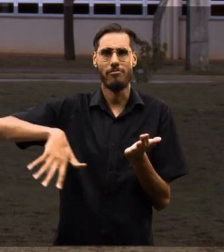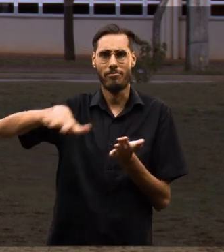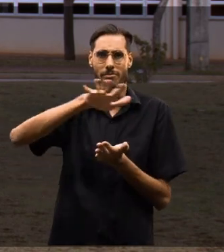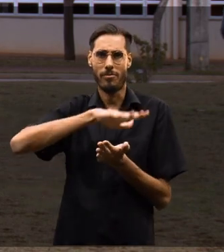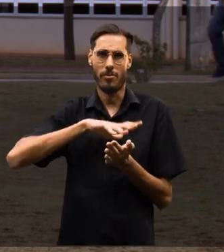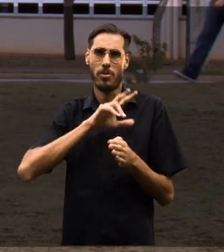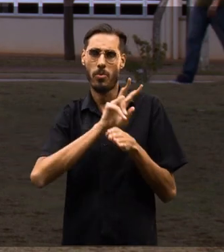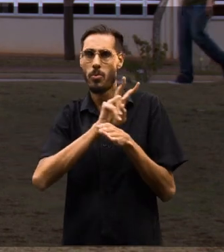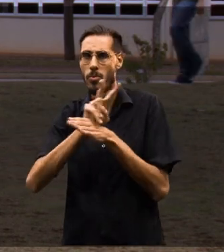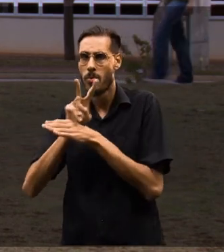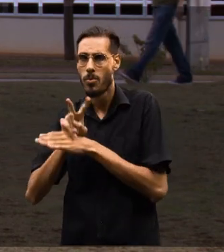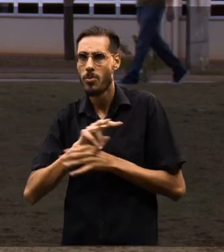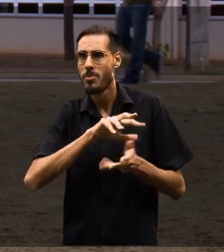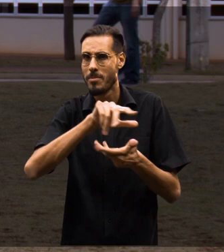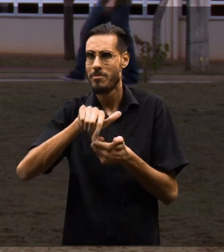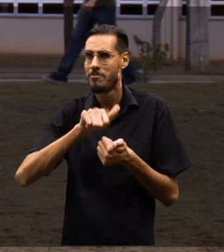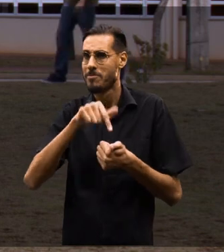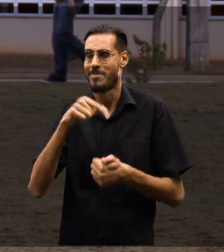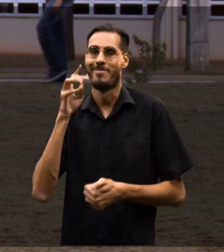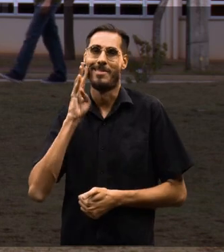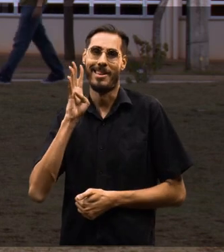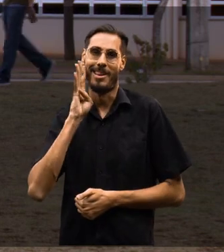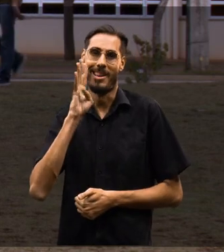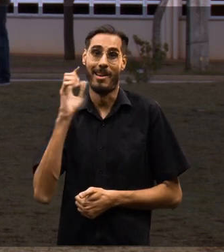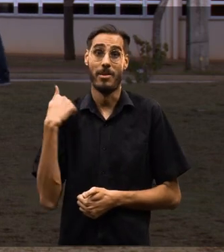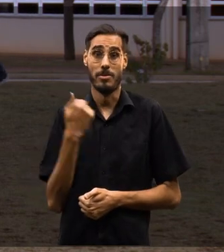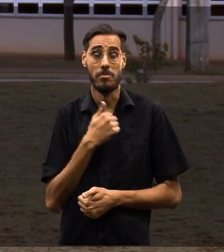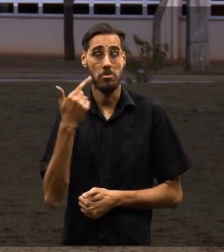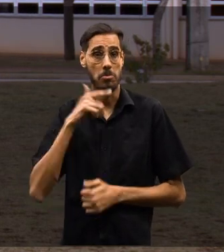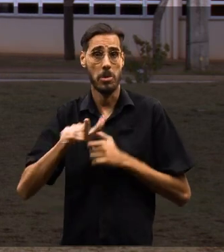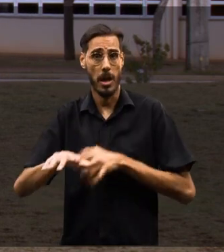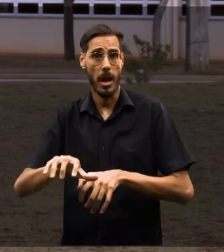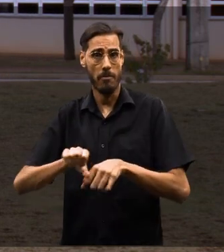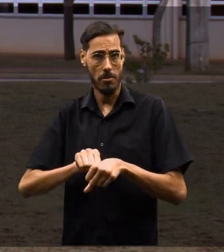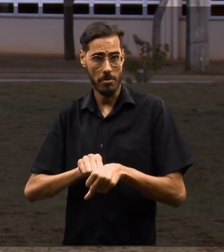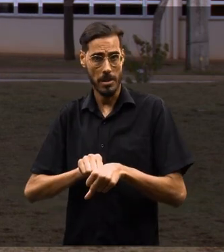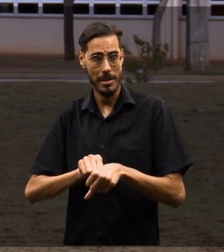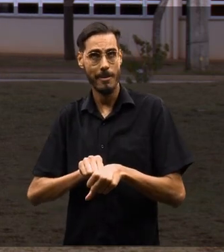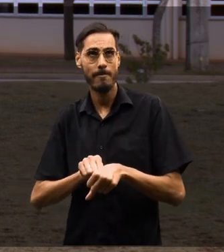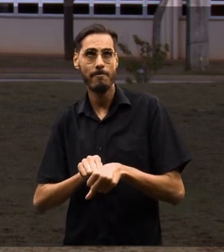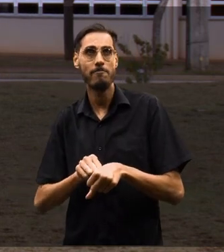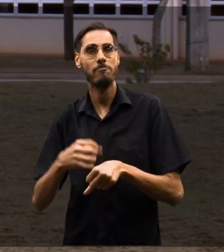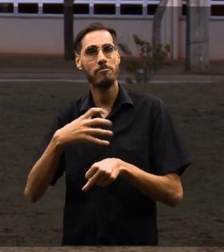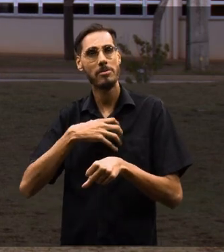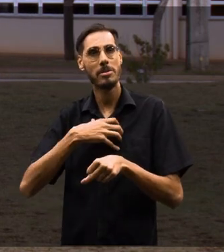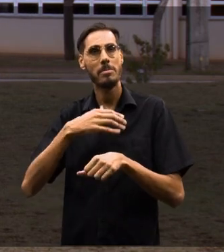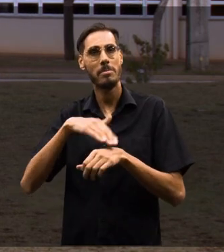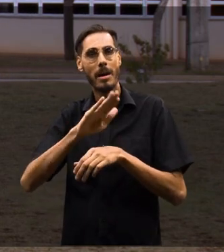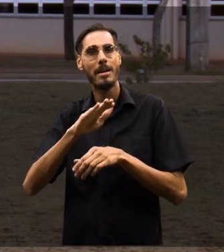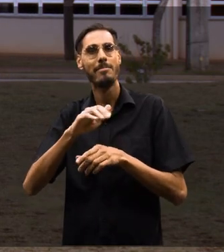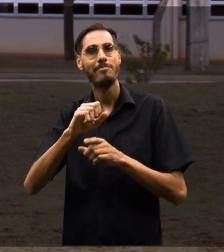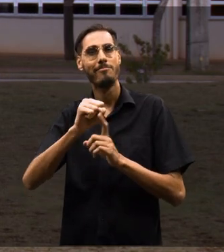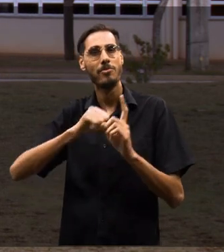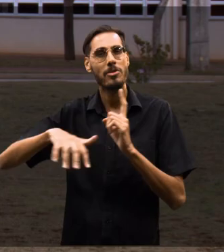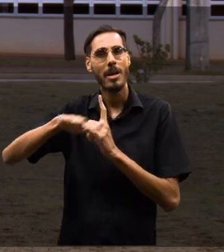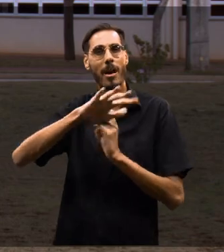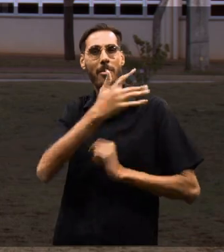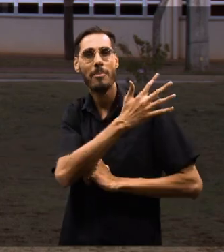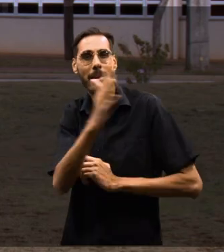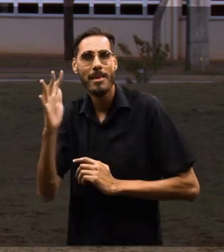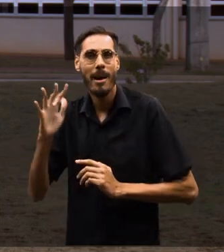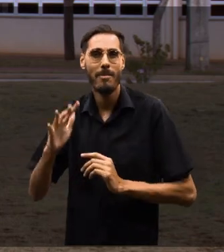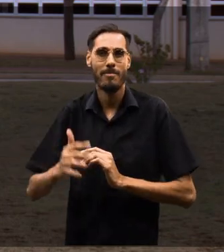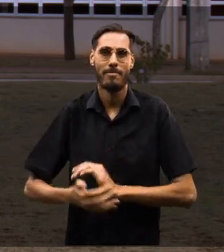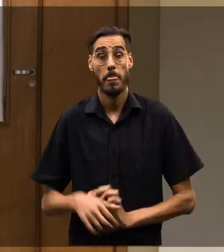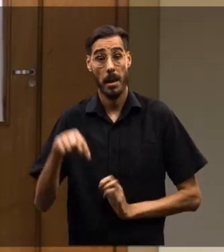todo, ele tem esse vertente mais sustentável e isso é bem legal, então a gente sai com essa formação, com um lado mais sustentável, mais